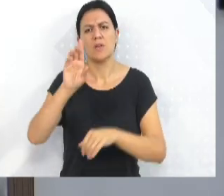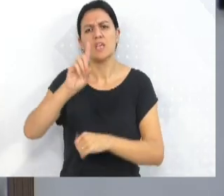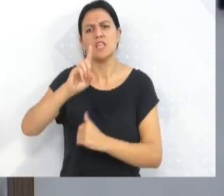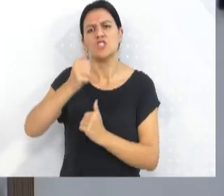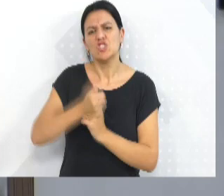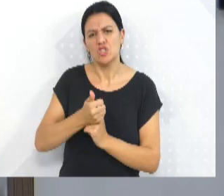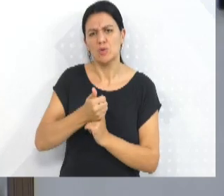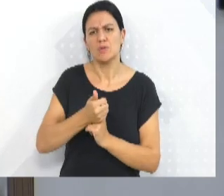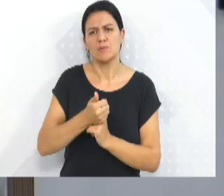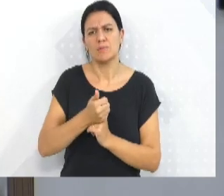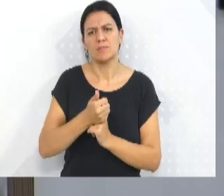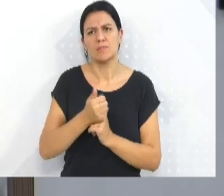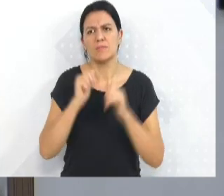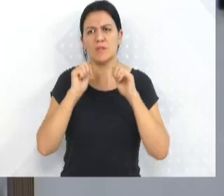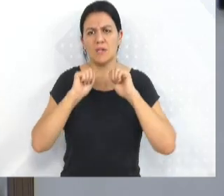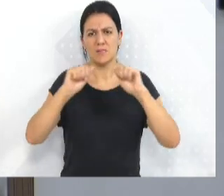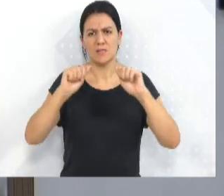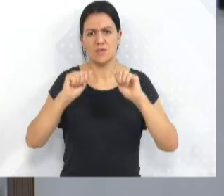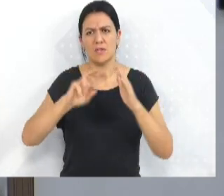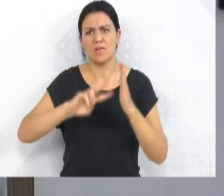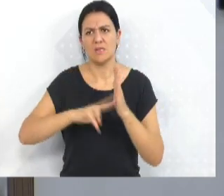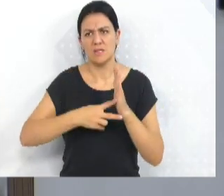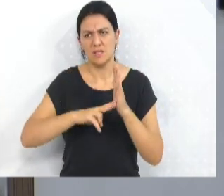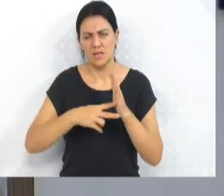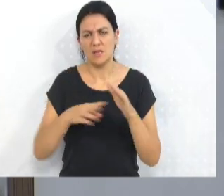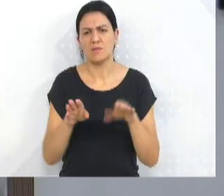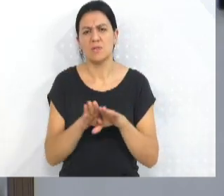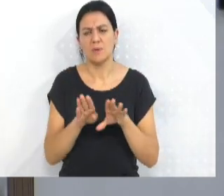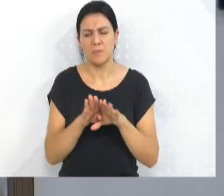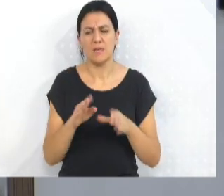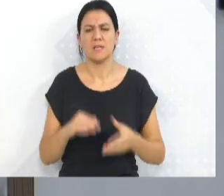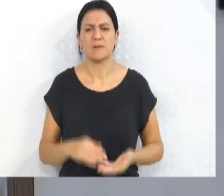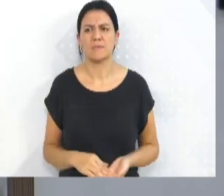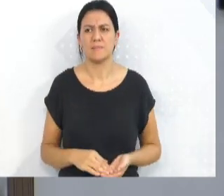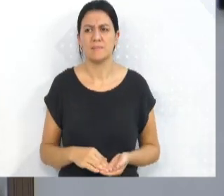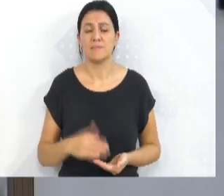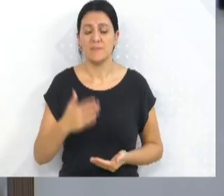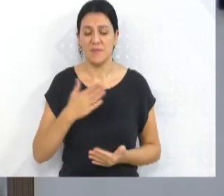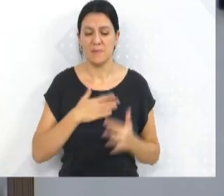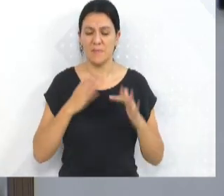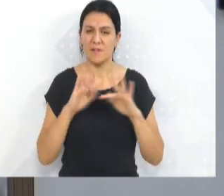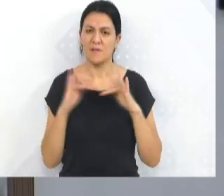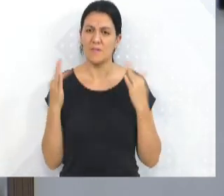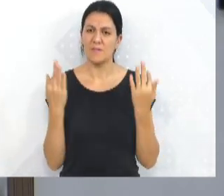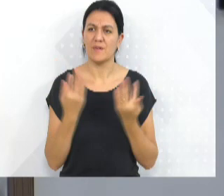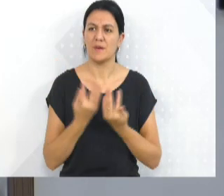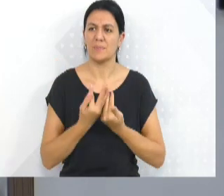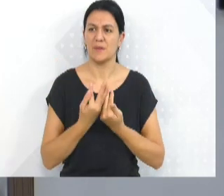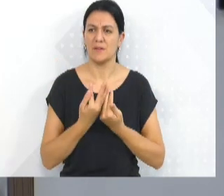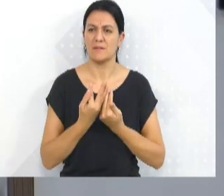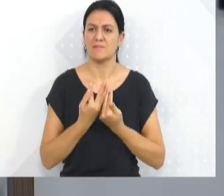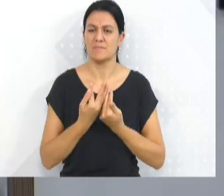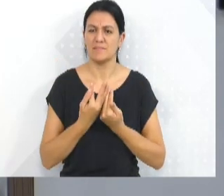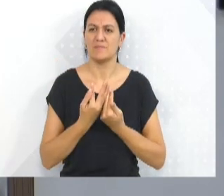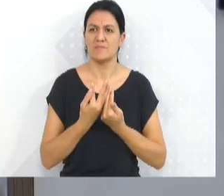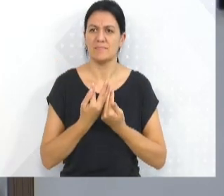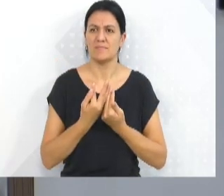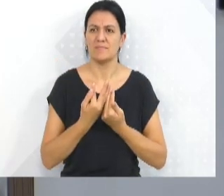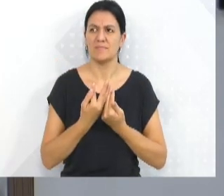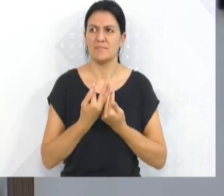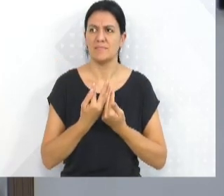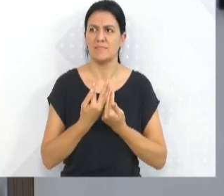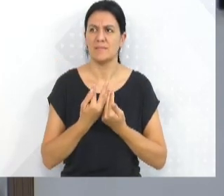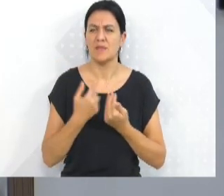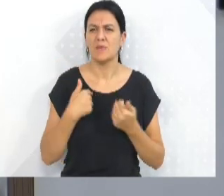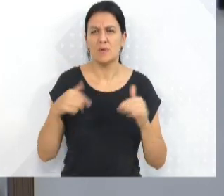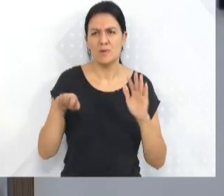assessoria do sindicato, que tem alguns aqui presentes, que alguns não estão aqui também. A minha família, porque a minha família eu considero assim, quando